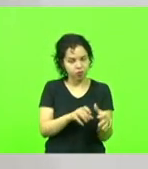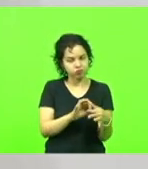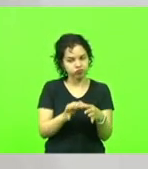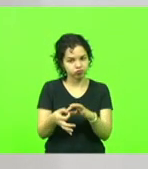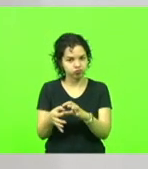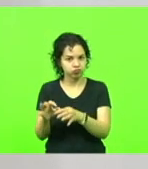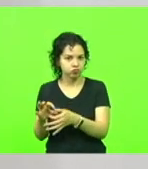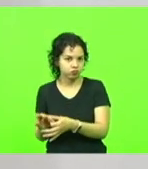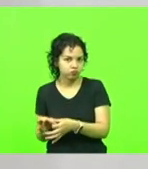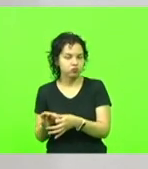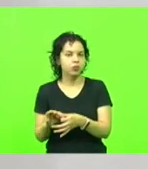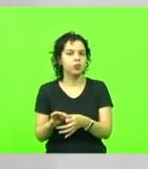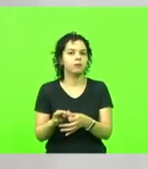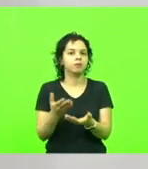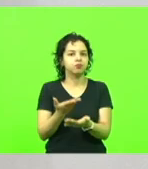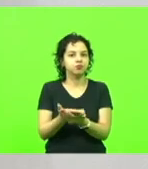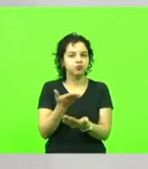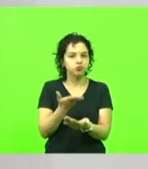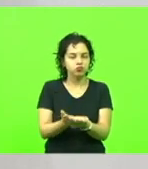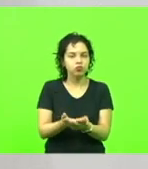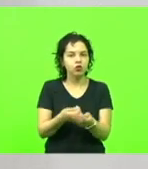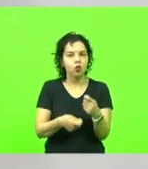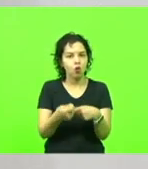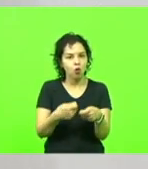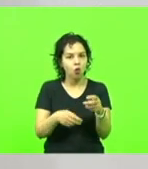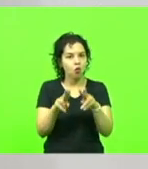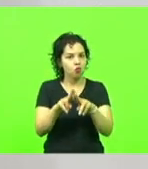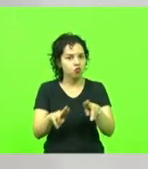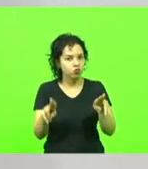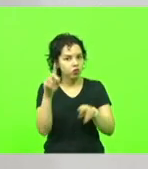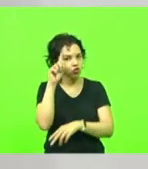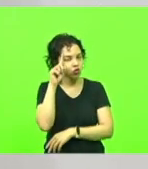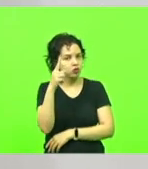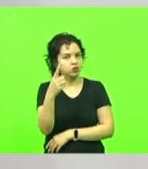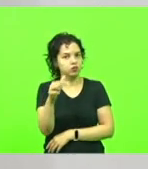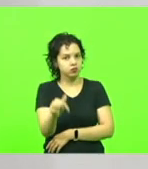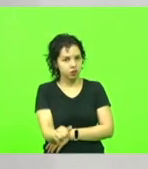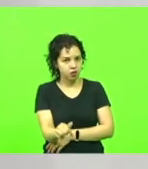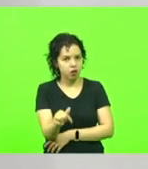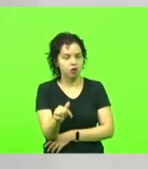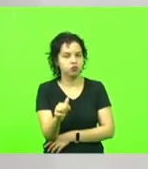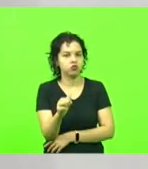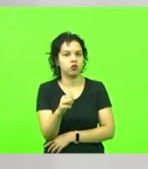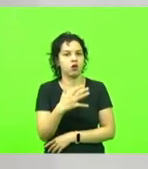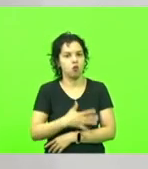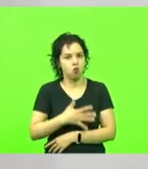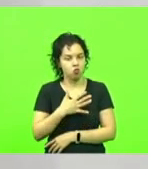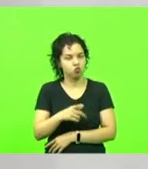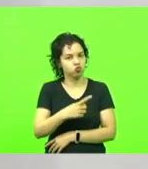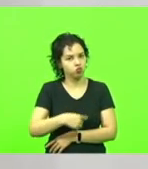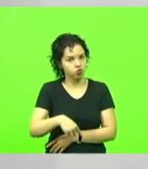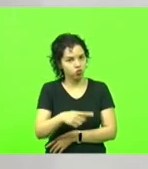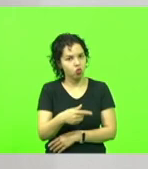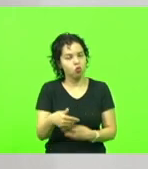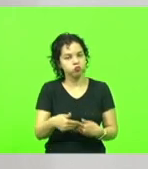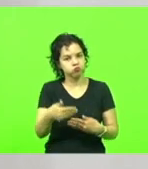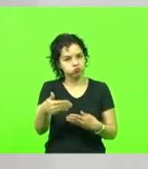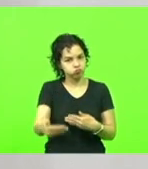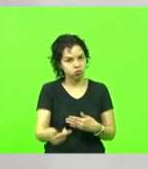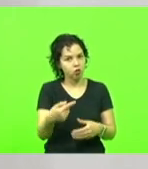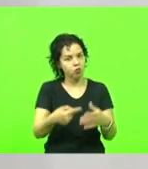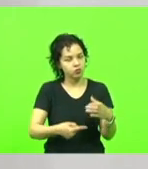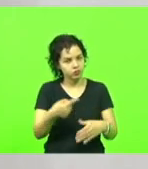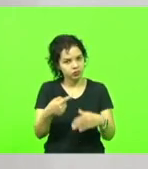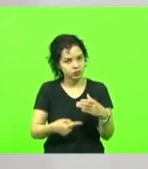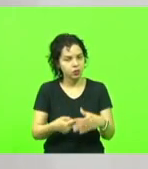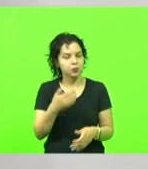Econômicos da UFSC, dia 17 de agosto nós prorrogamos esta comissão a pedido do governo,